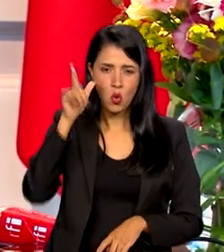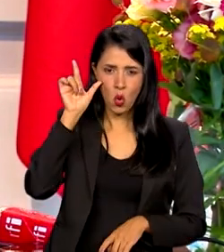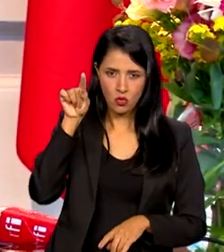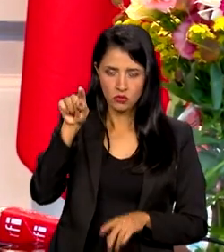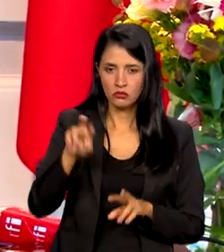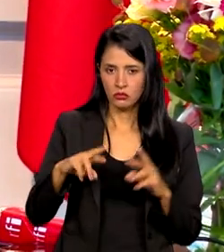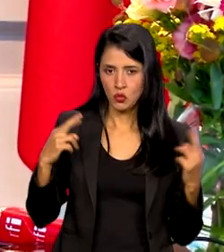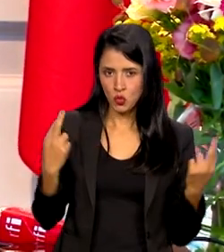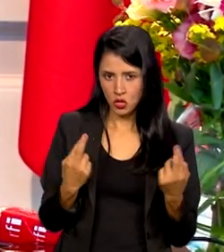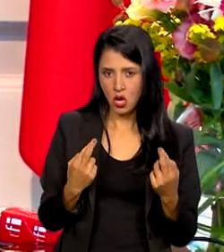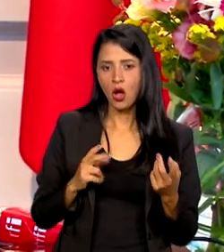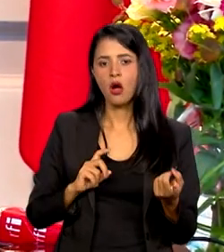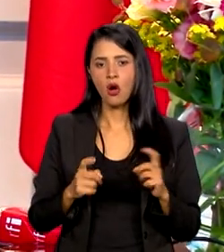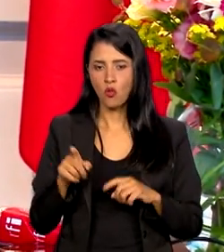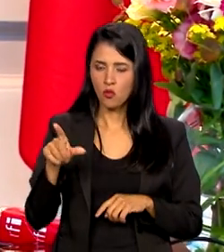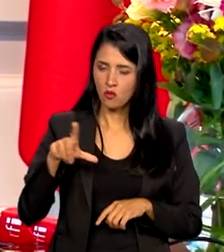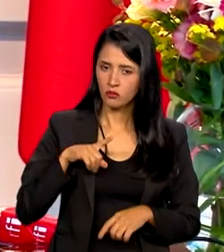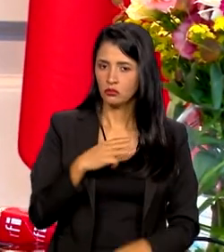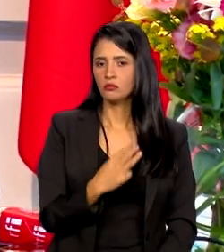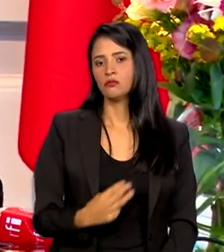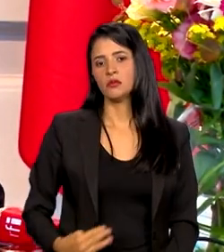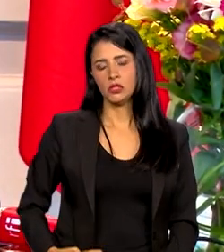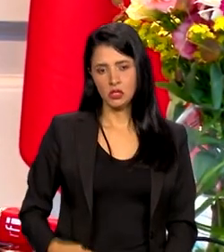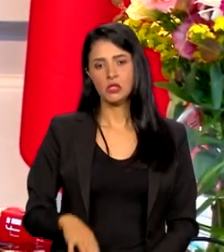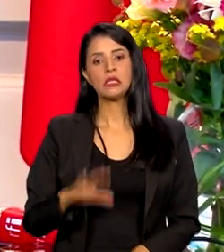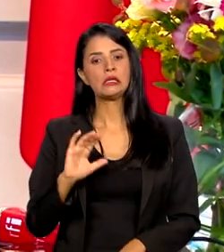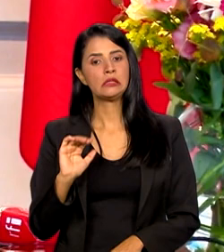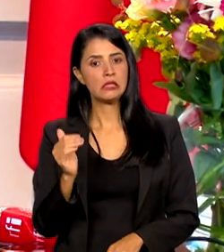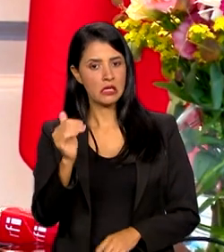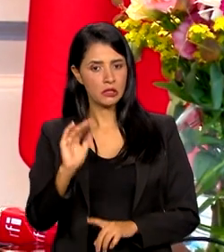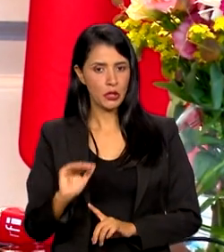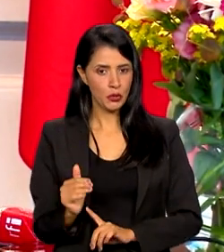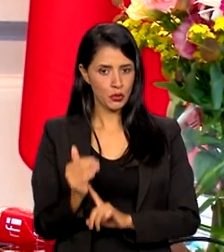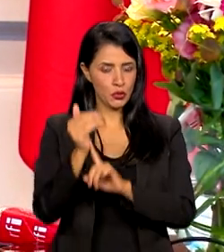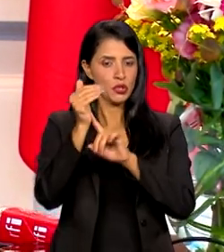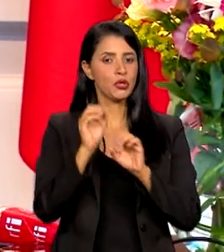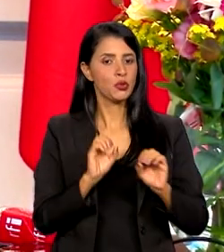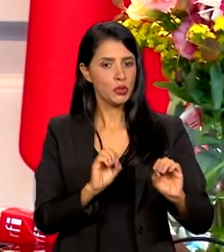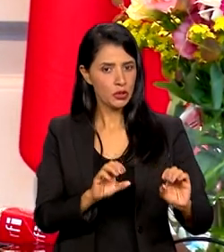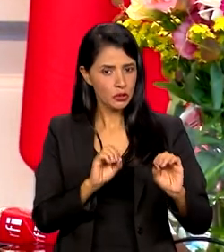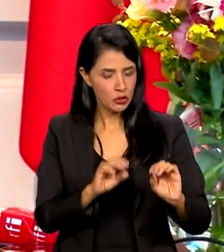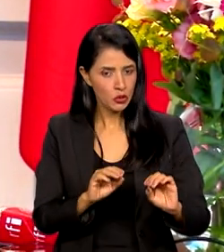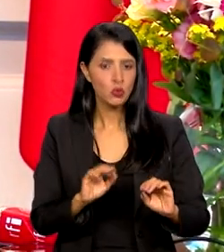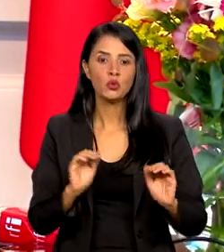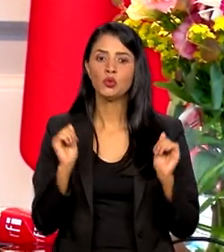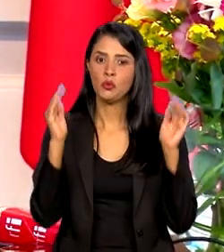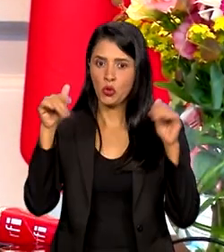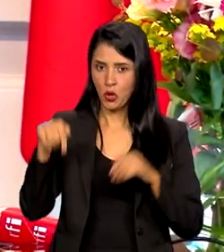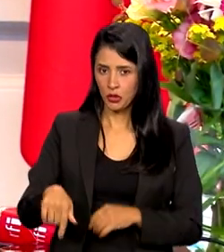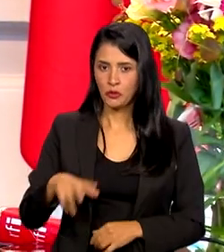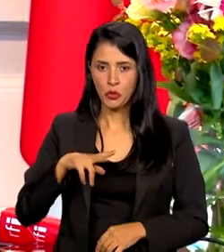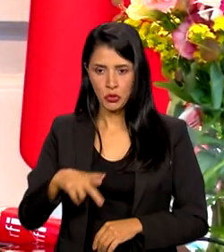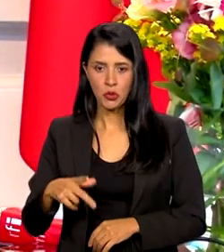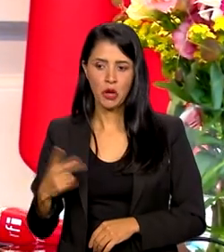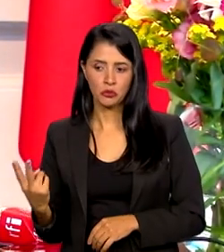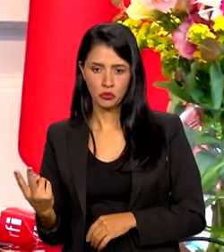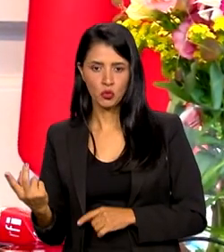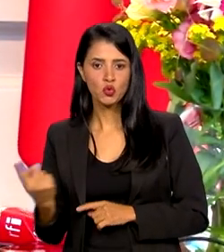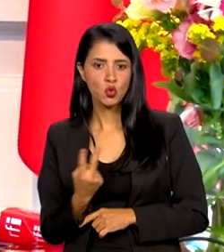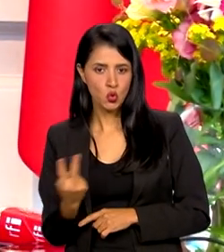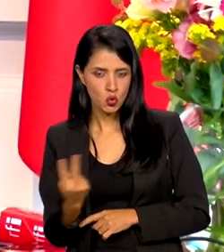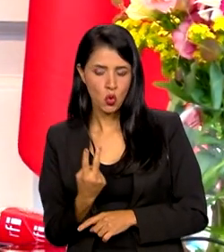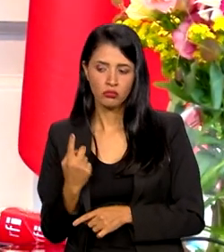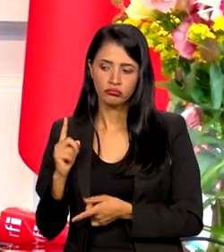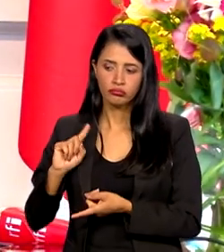na reunião com a ministra da Ciência e Tecnologia e Ensino Superior aqui de Portugal, nós discutimos sobre isso. Primeiro, nós